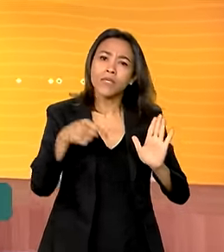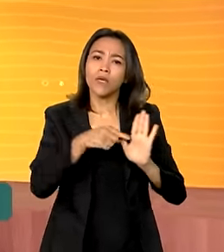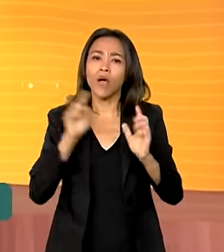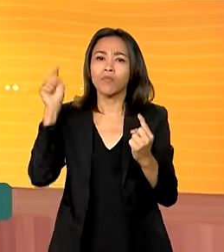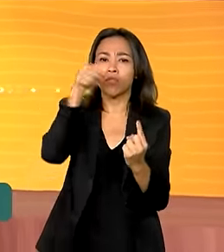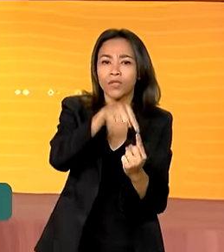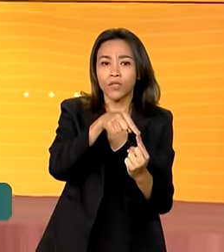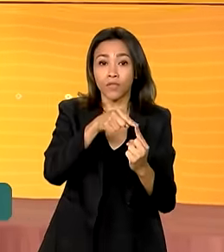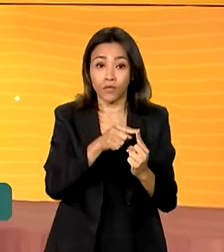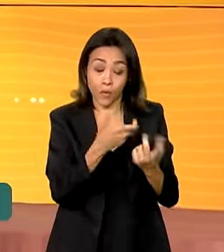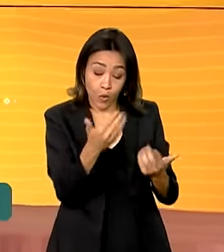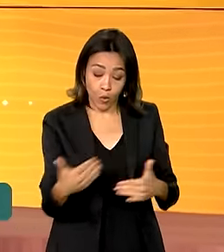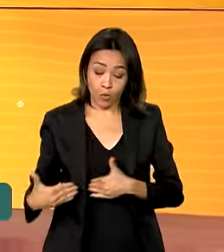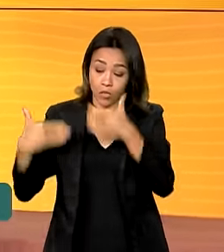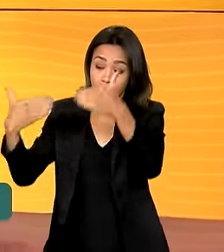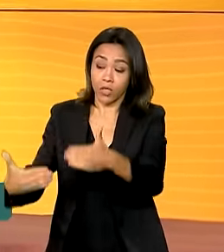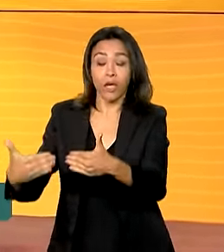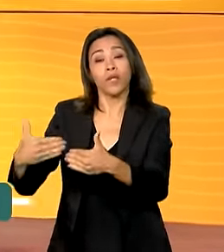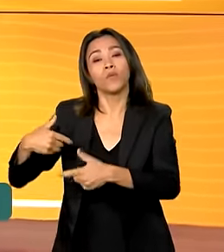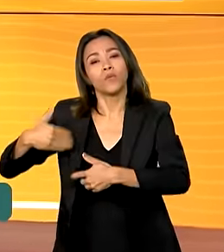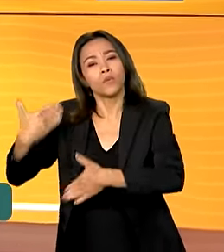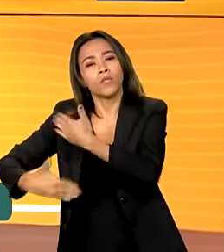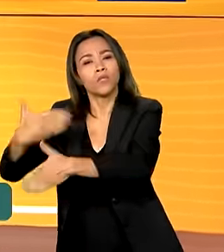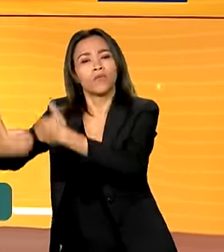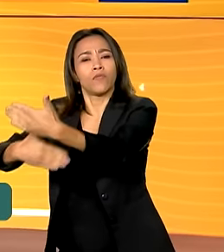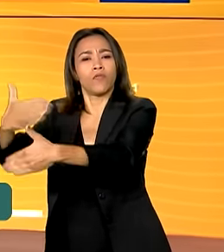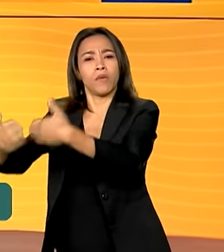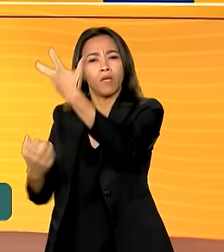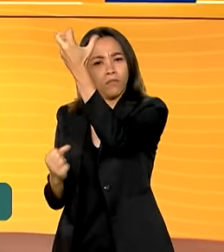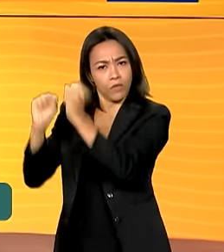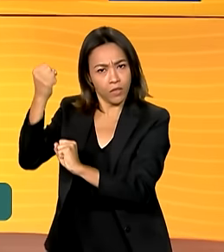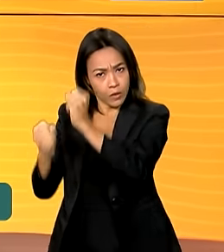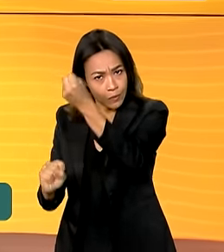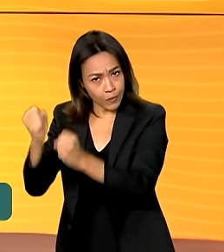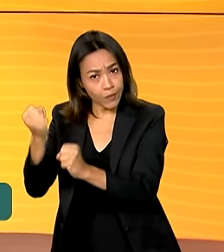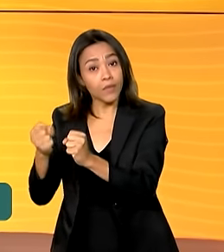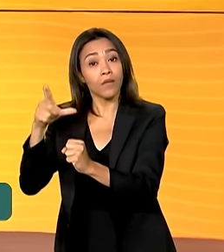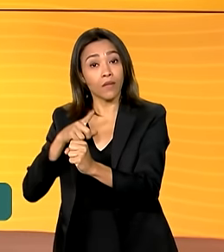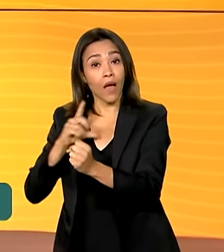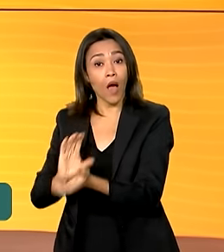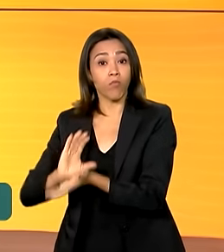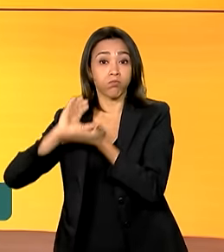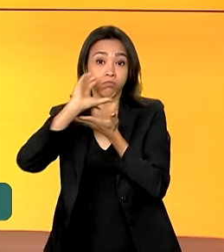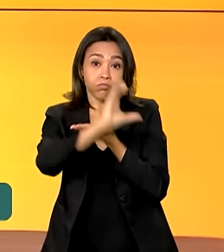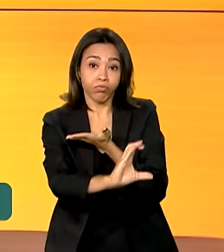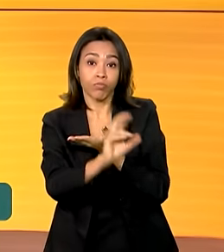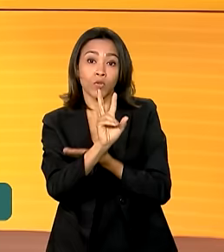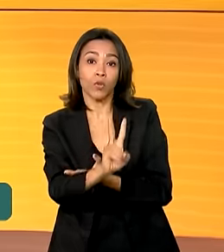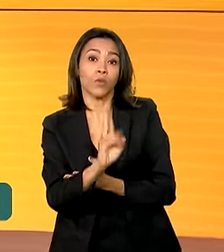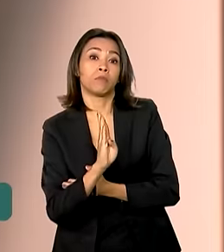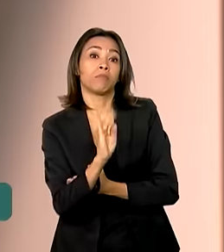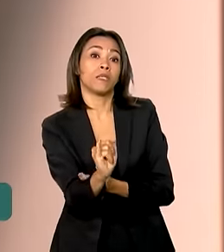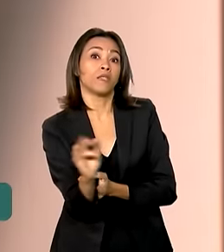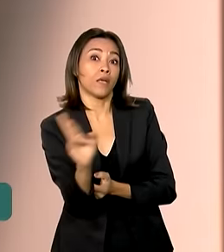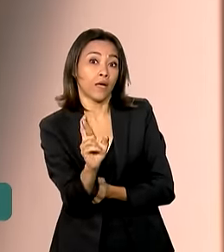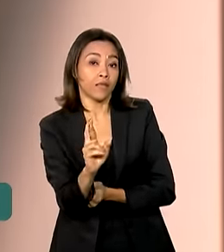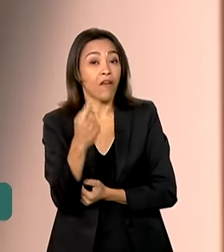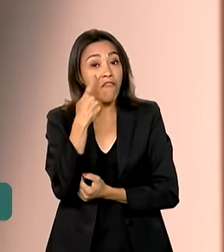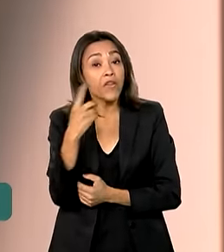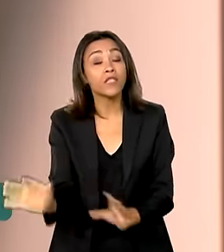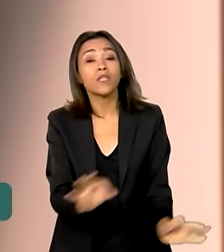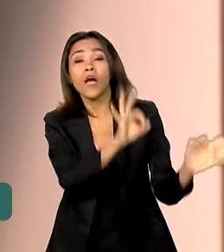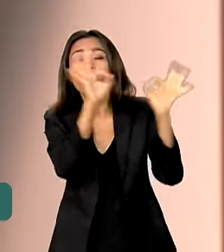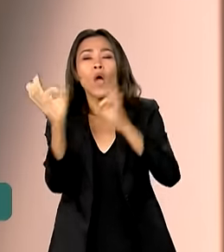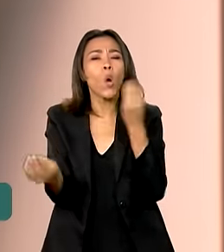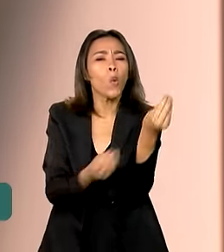o Ministério do Desenvolvimento, Indústria, Comércio e Serviços está investindo R$ 2 bilhões. Veja agora